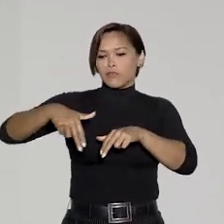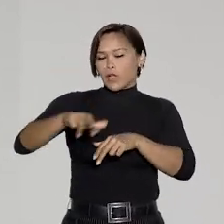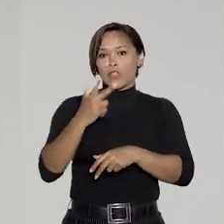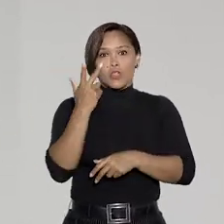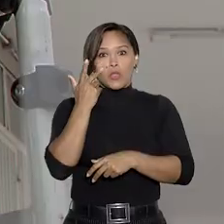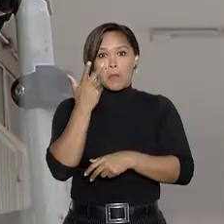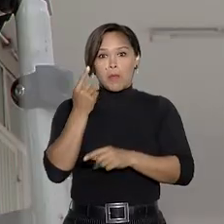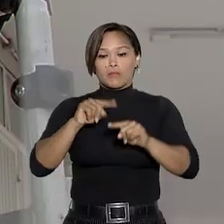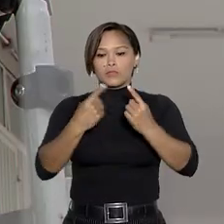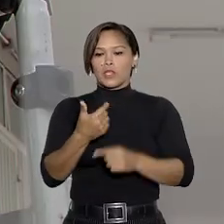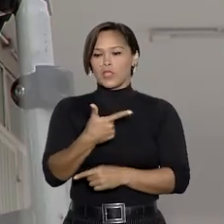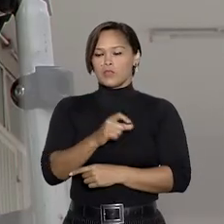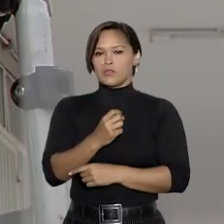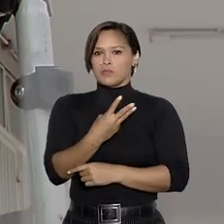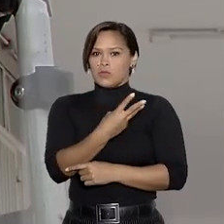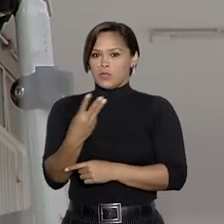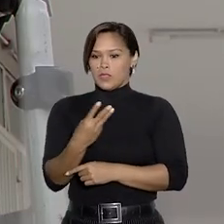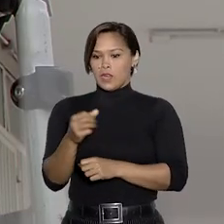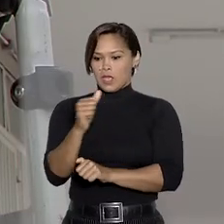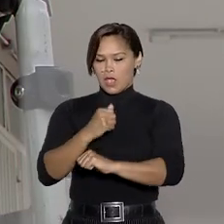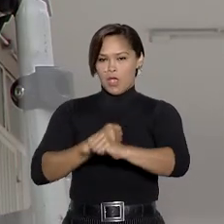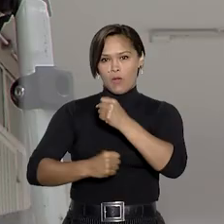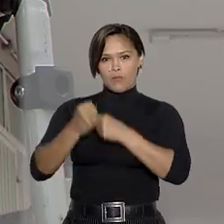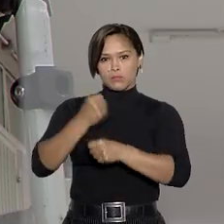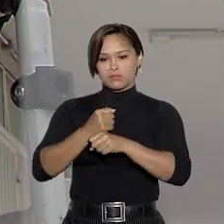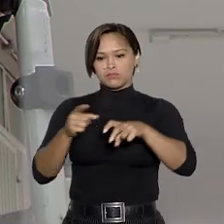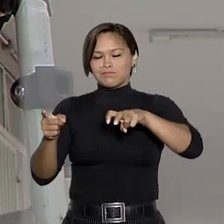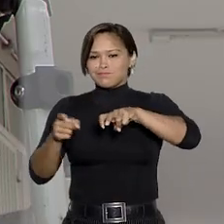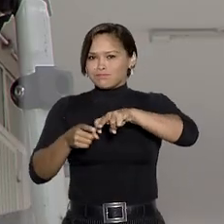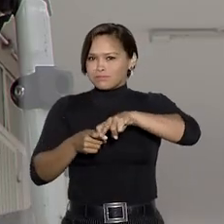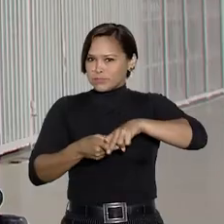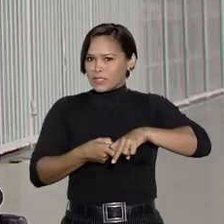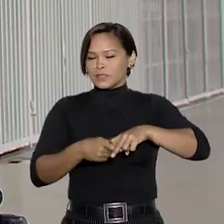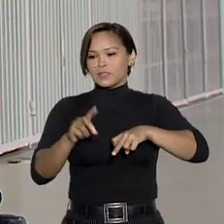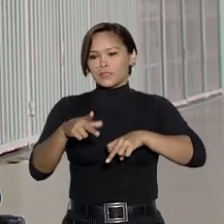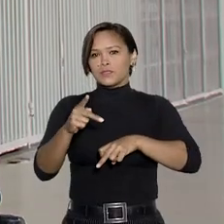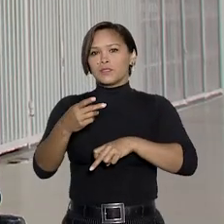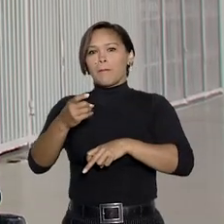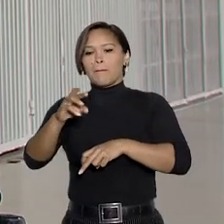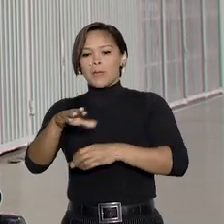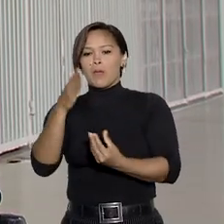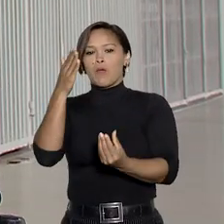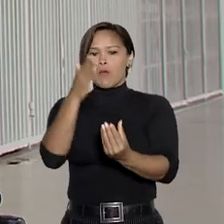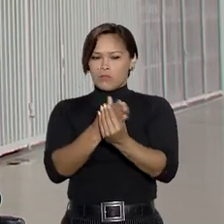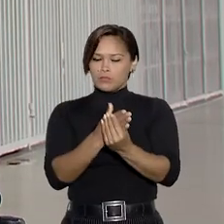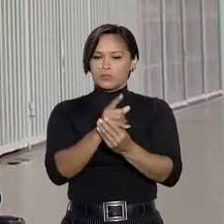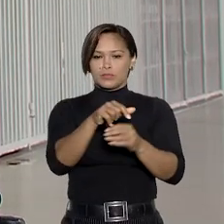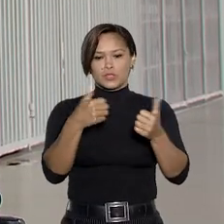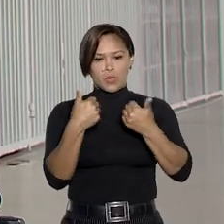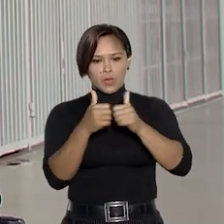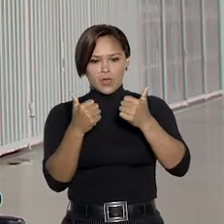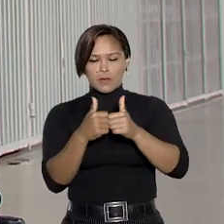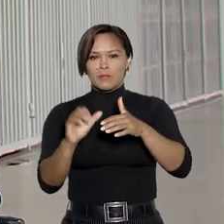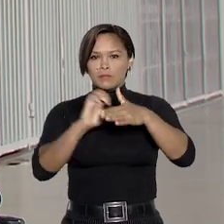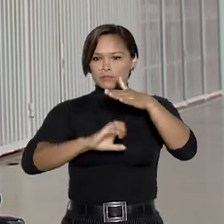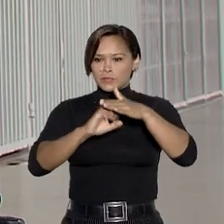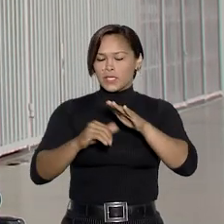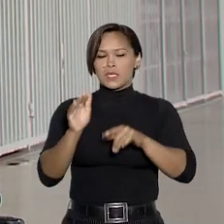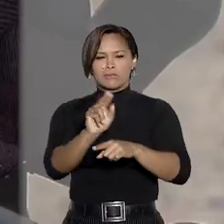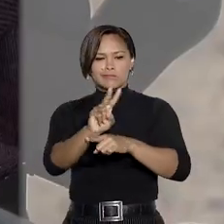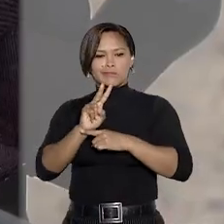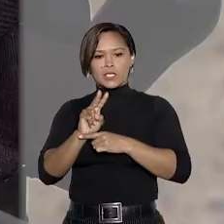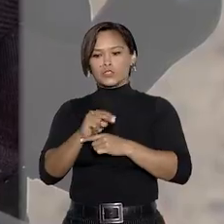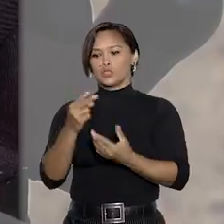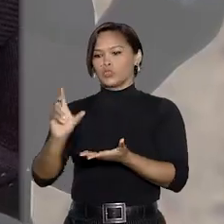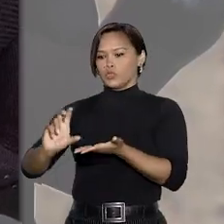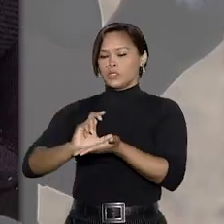perna esquerda. Em 2013, um ano antes da perna ser amputada, seu Pedro processou a empresa de ônibus em busca de uma ajuda